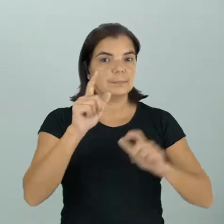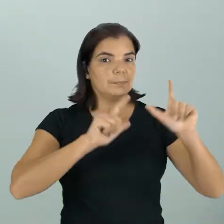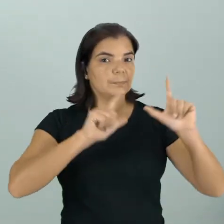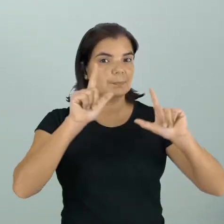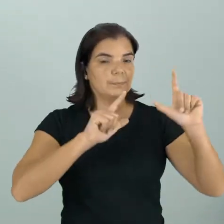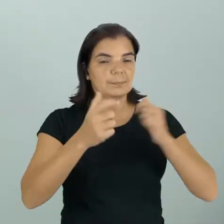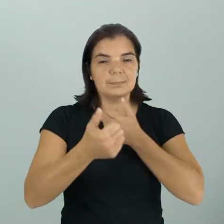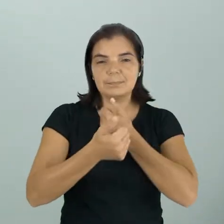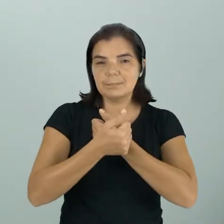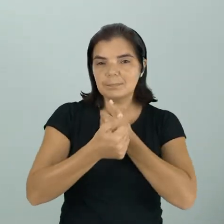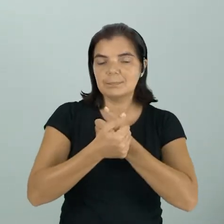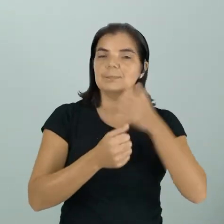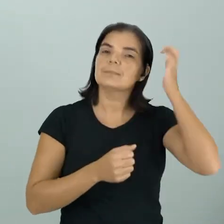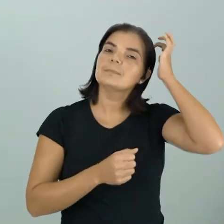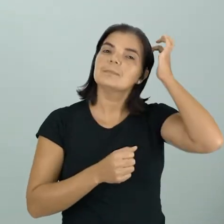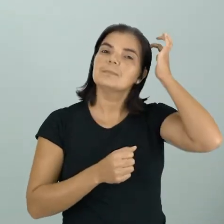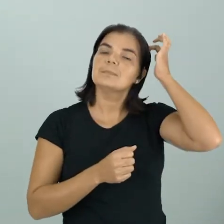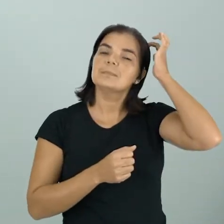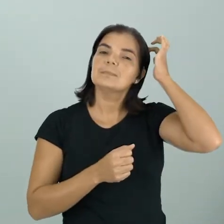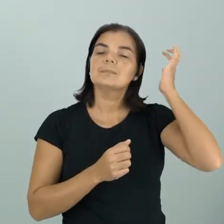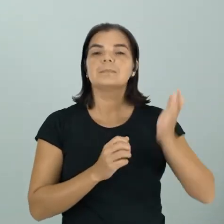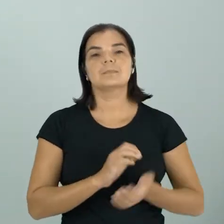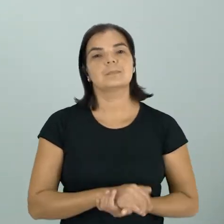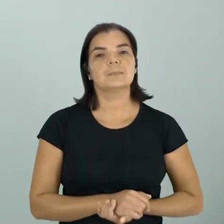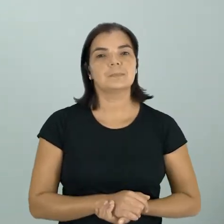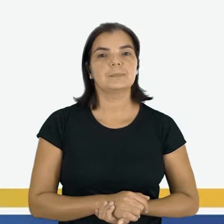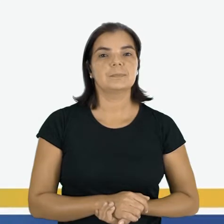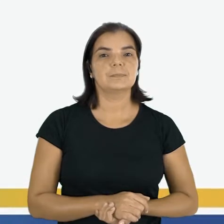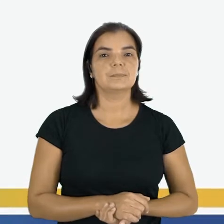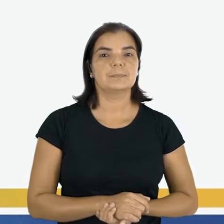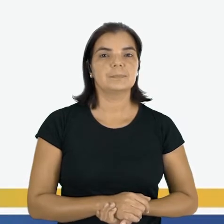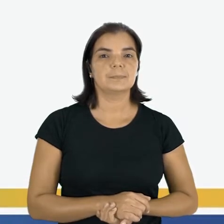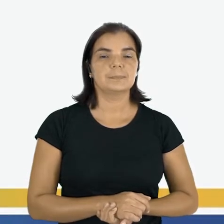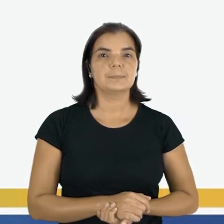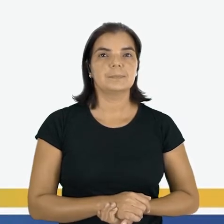tela bem de pertinho, certo? Vamos lá.